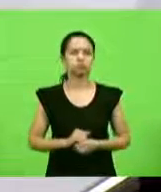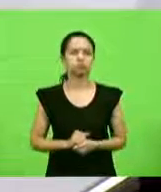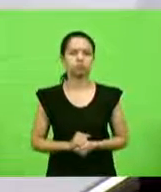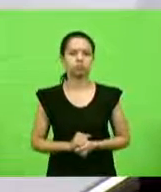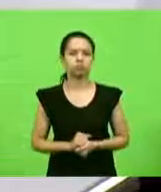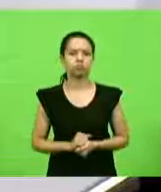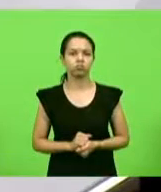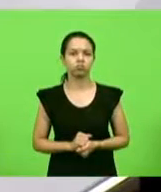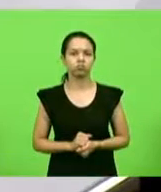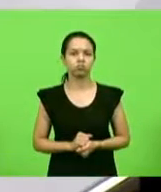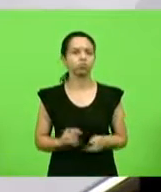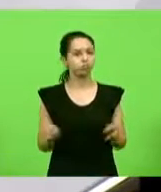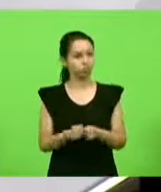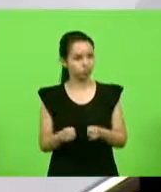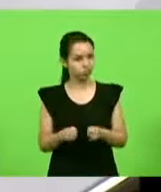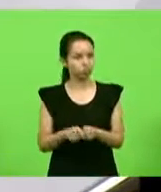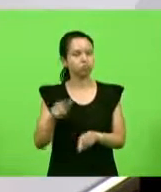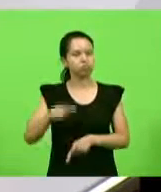Não diferente, também,